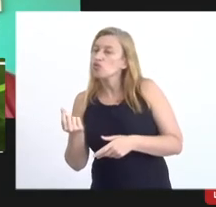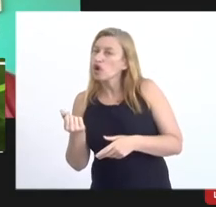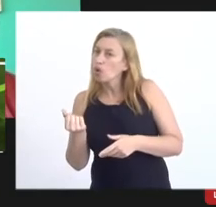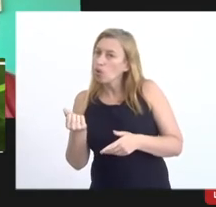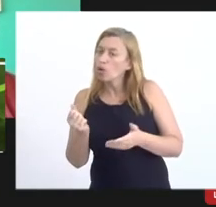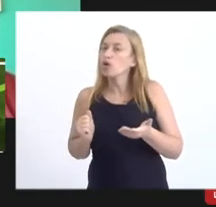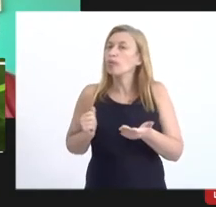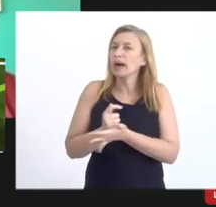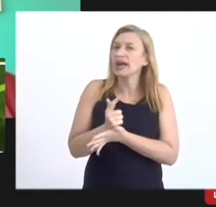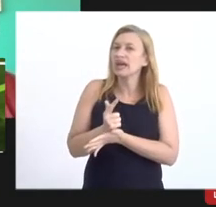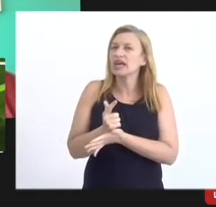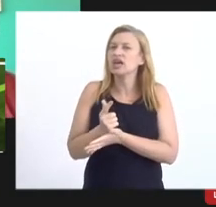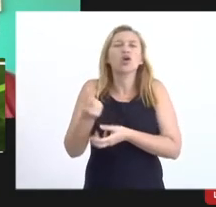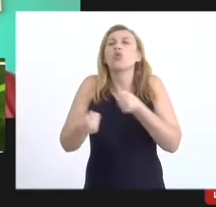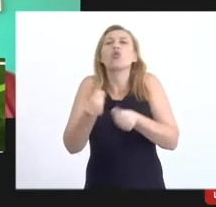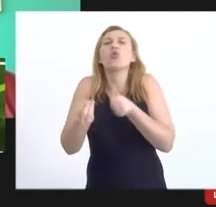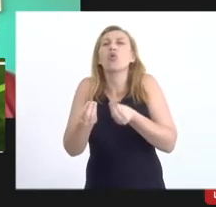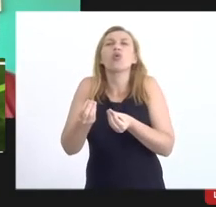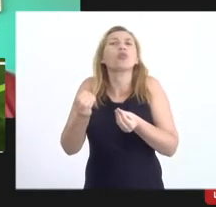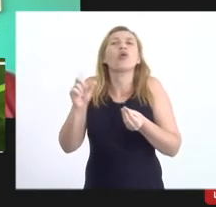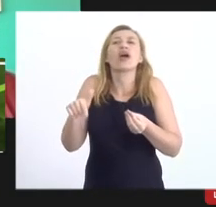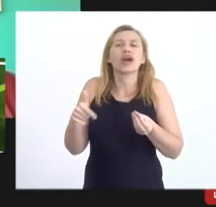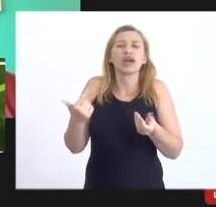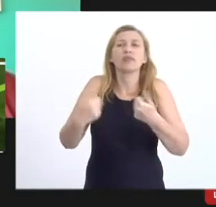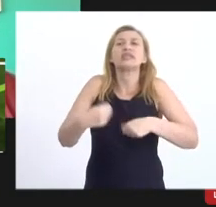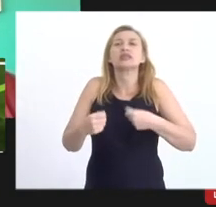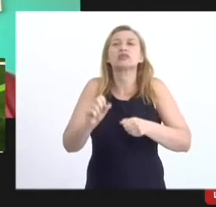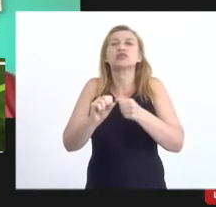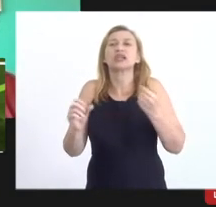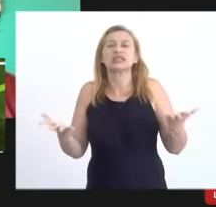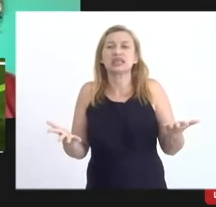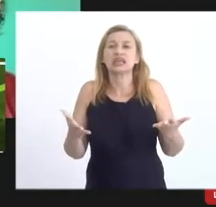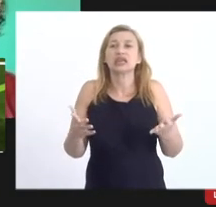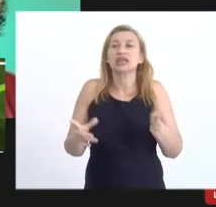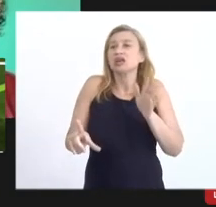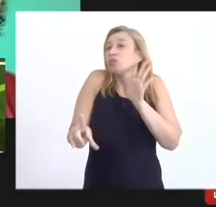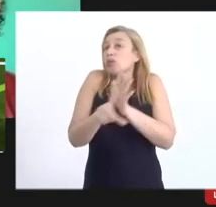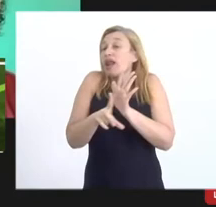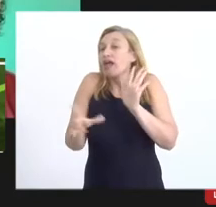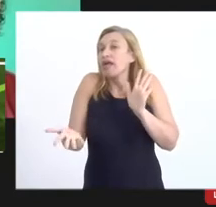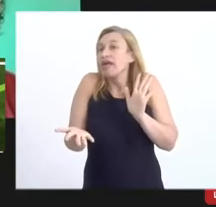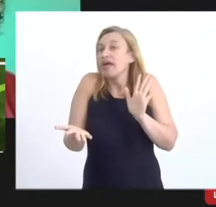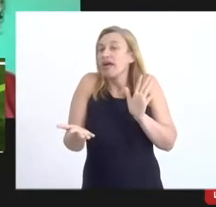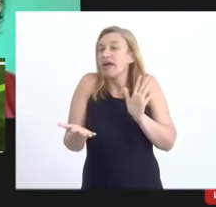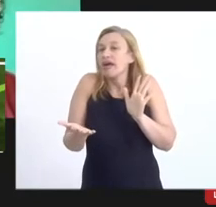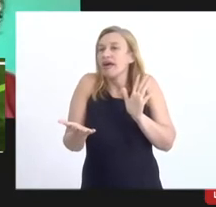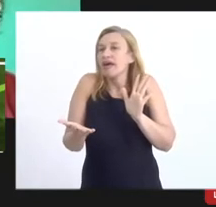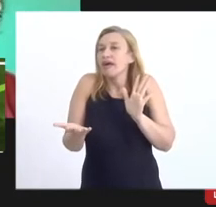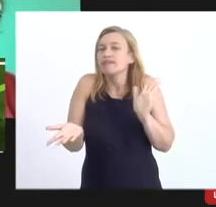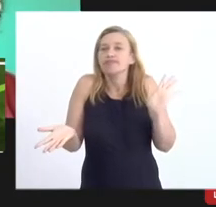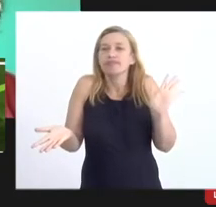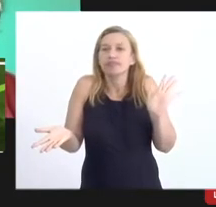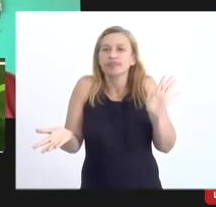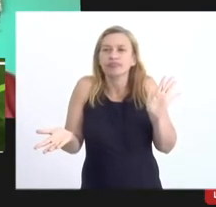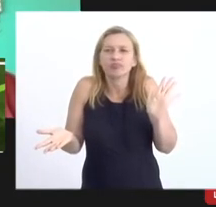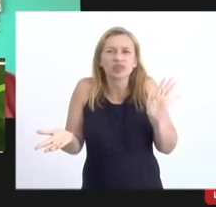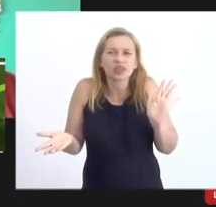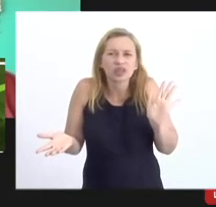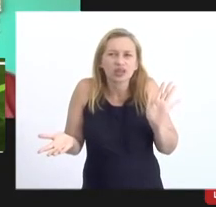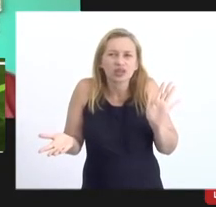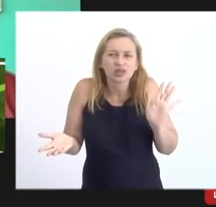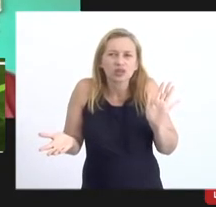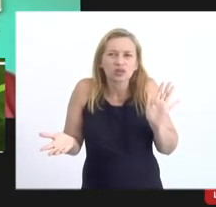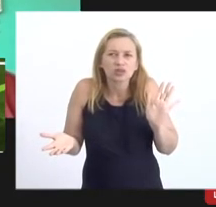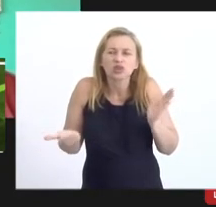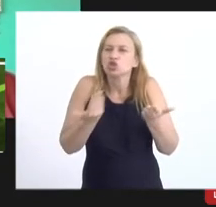está dizendo como é que é só pra gente poder entender porque nós temos que ter uma legislação de de segurança dos